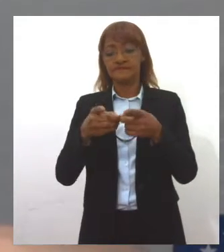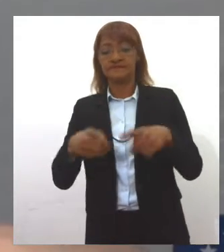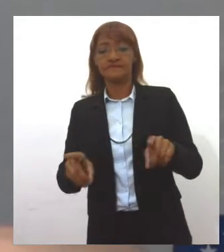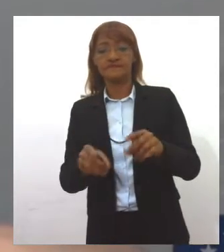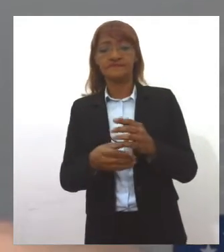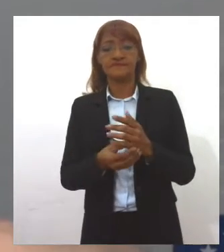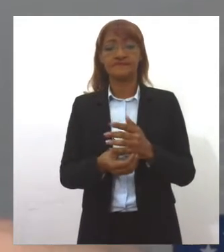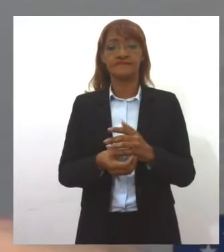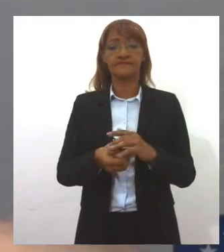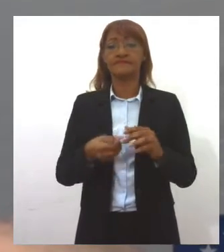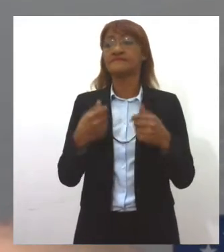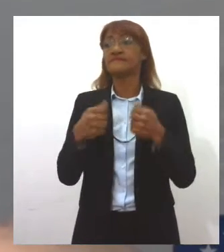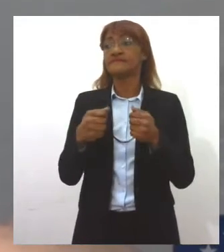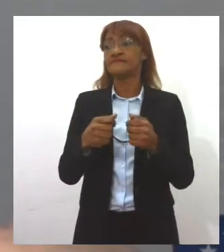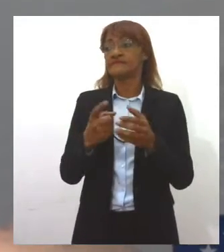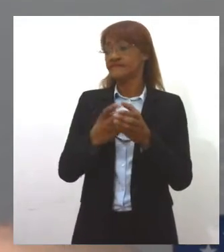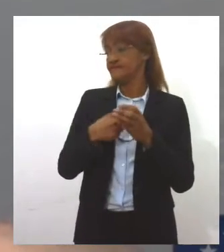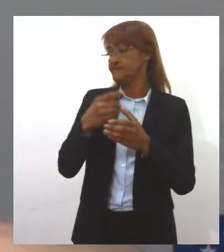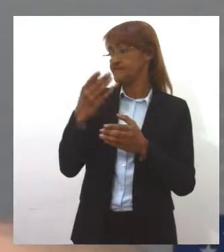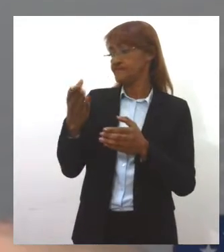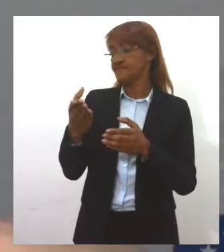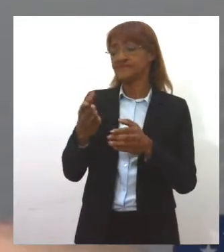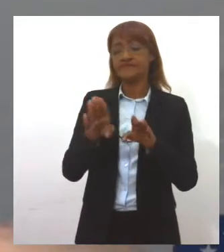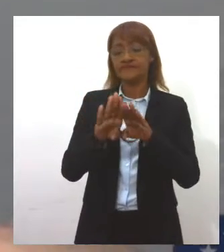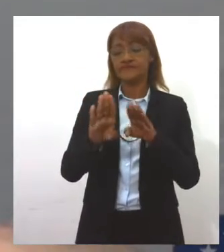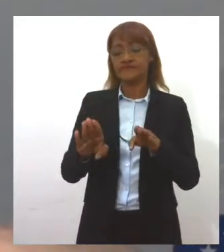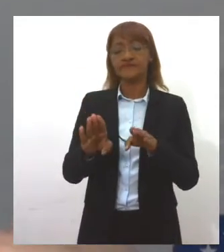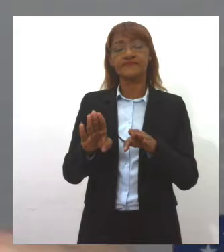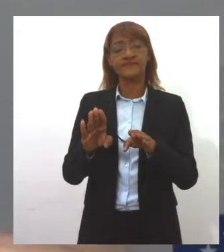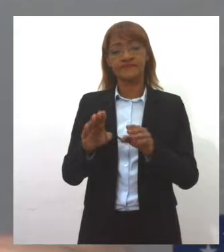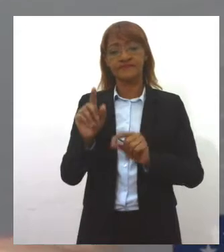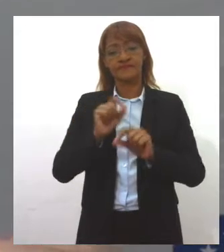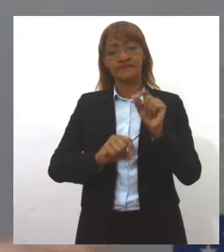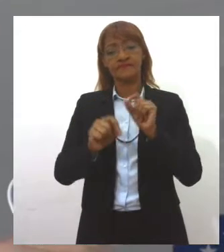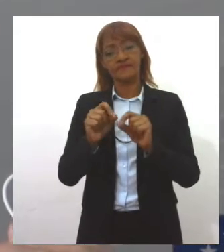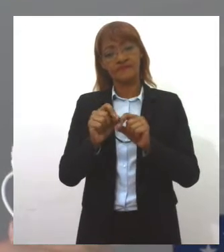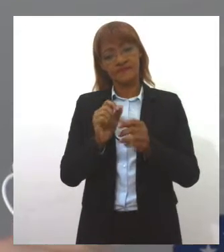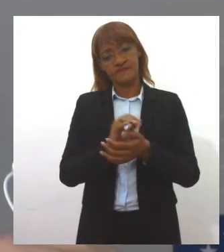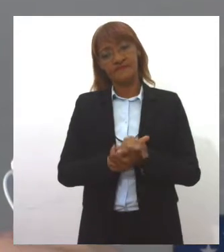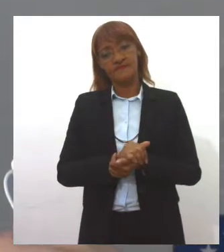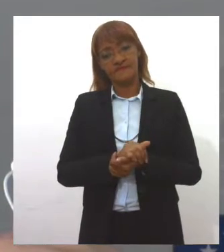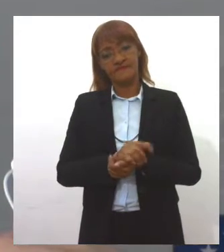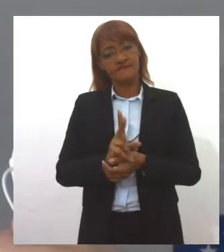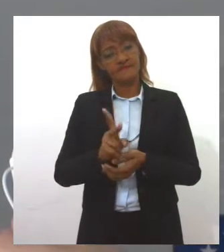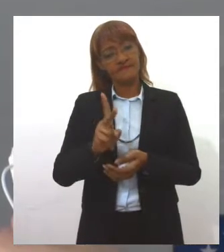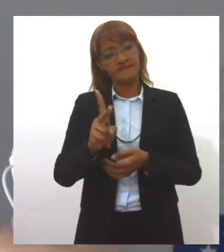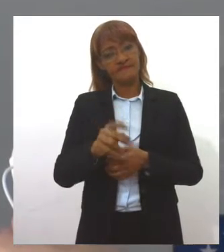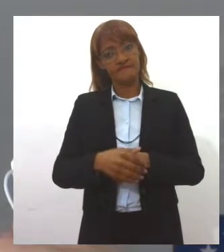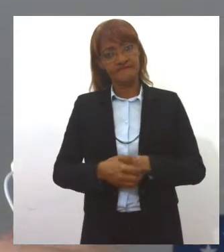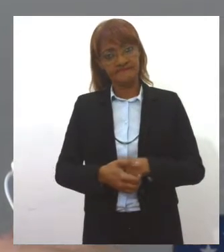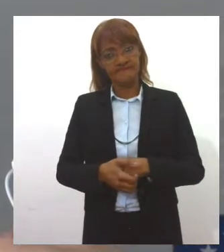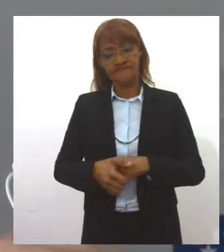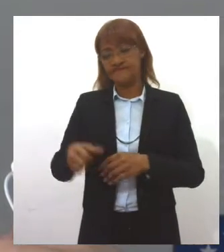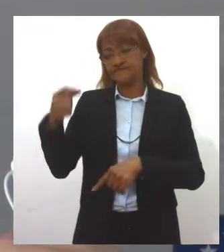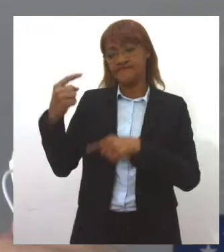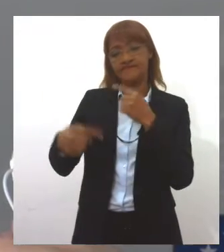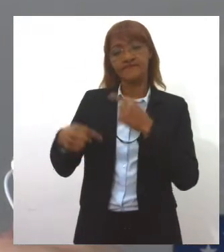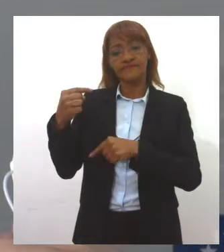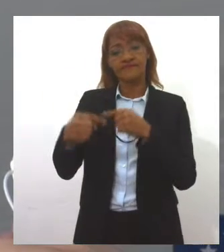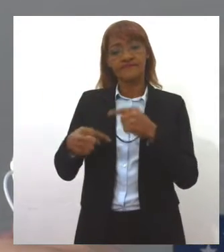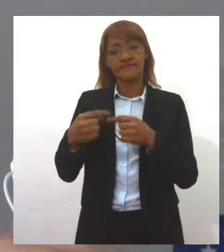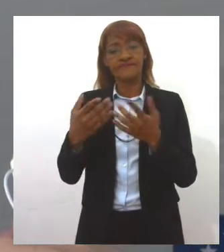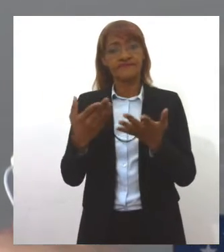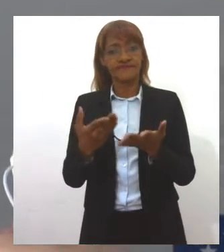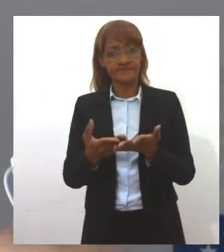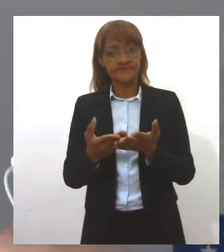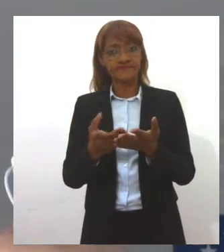dele. Então, são essas estruturas de construção, de consolidar cada vez mais essa política pública e a Procuradoria